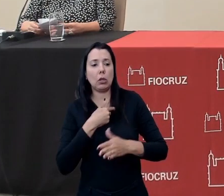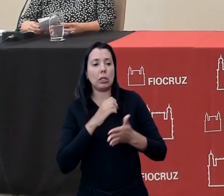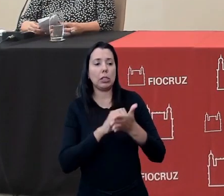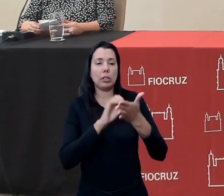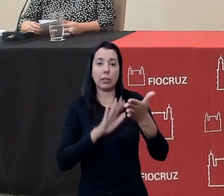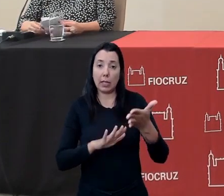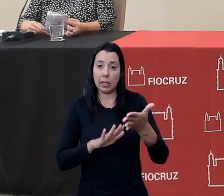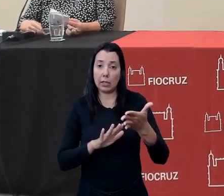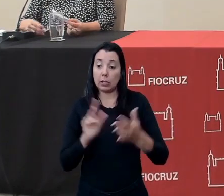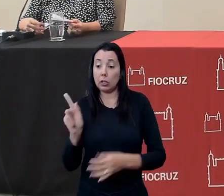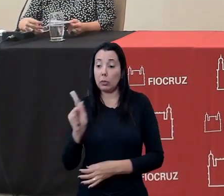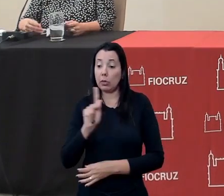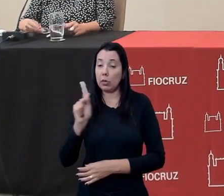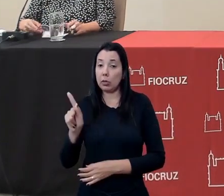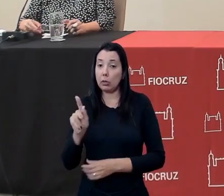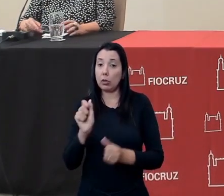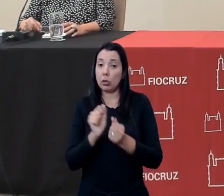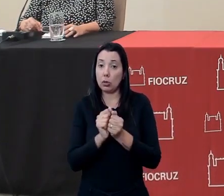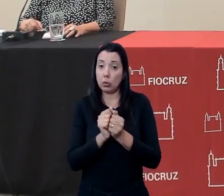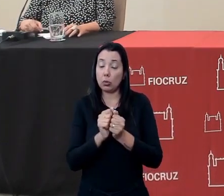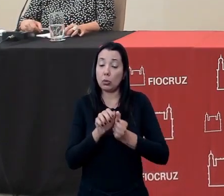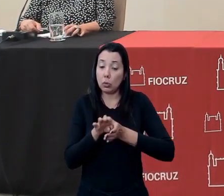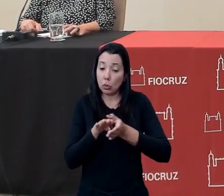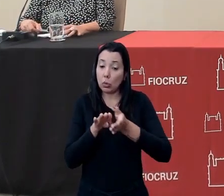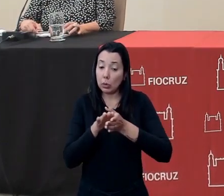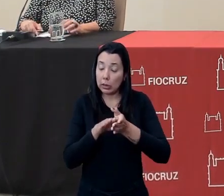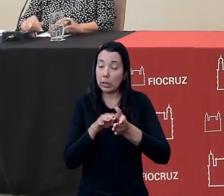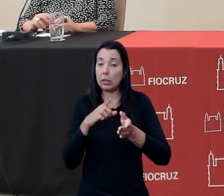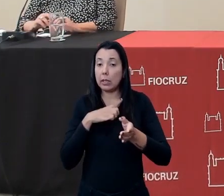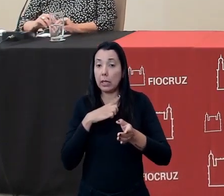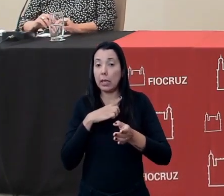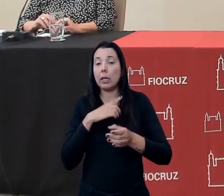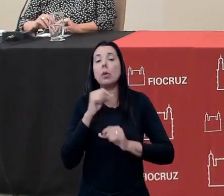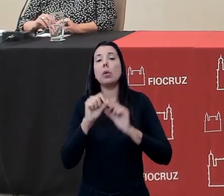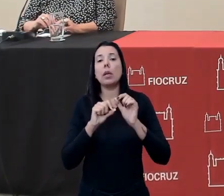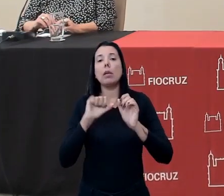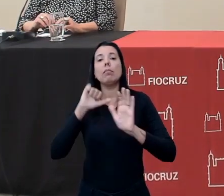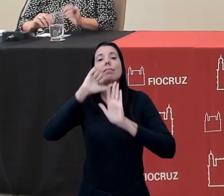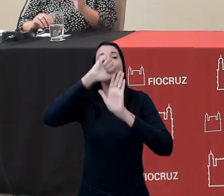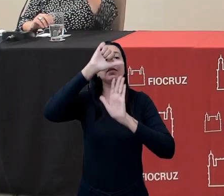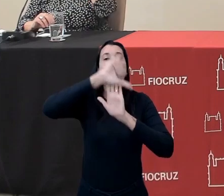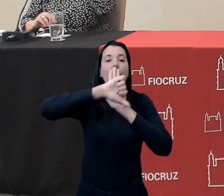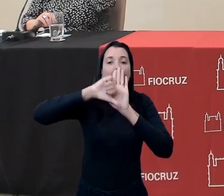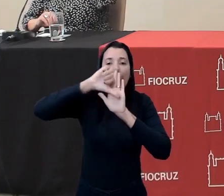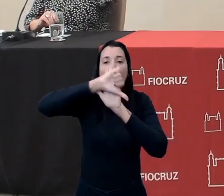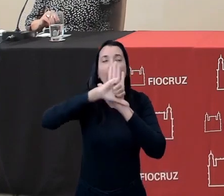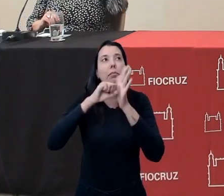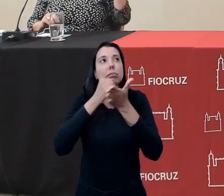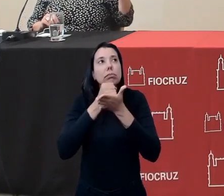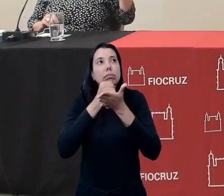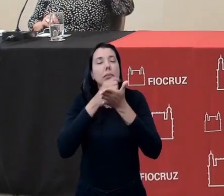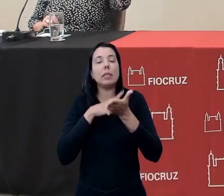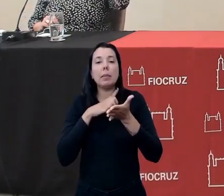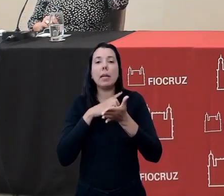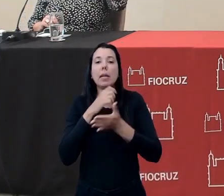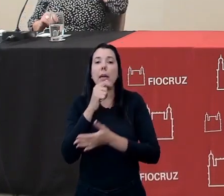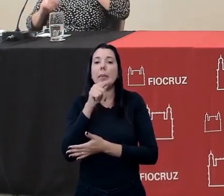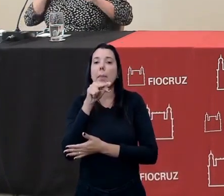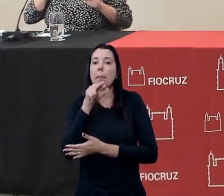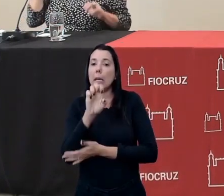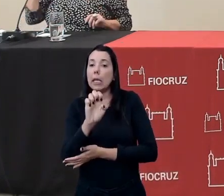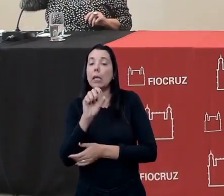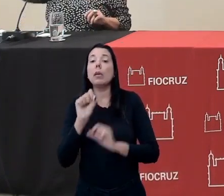docentes em função das orientações que a gente tem recebido da CAPES, em função das próprias orientações que temos recebido da VPEIC,